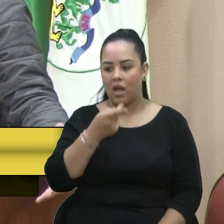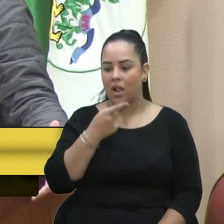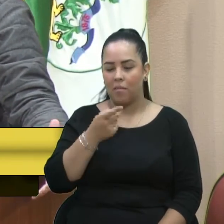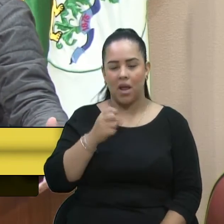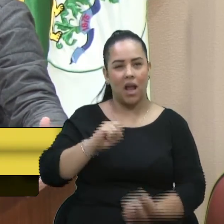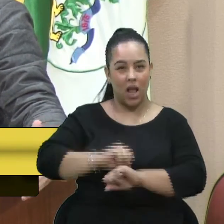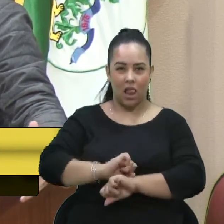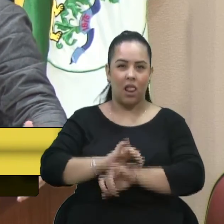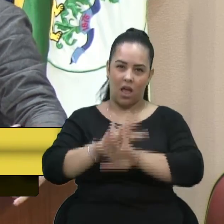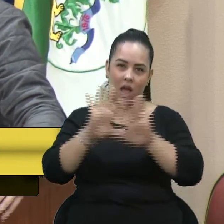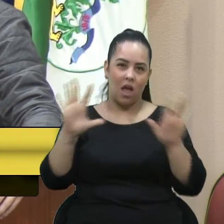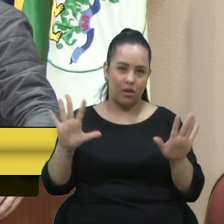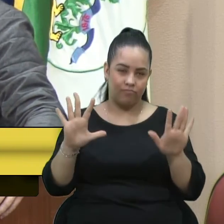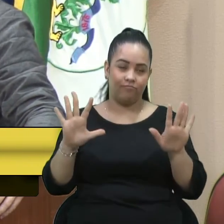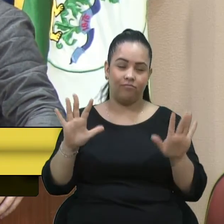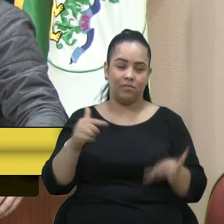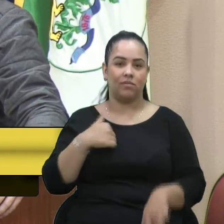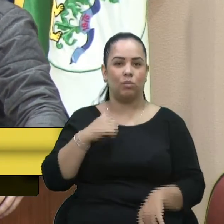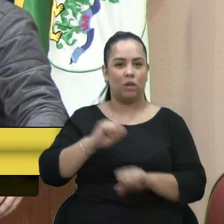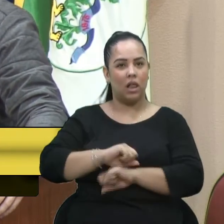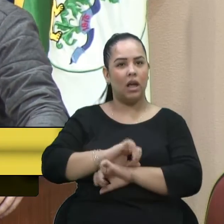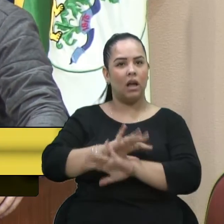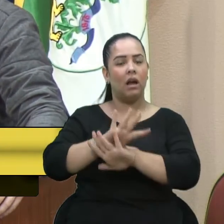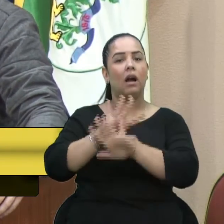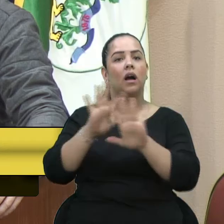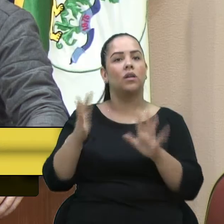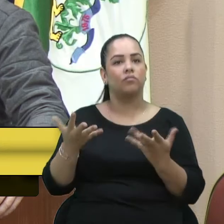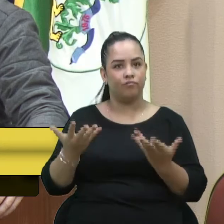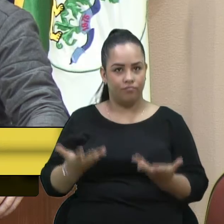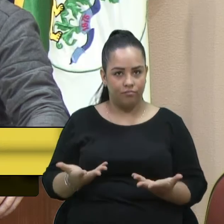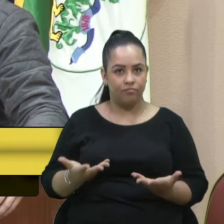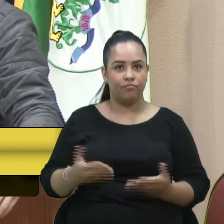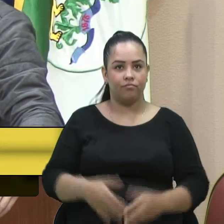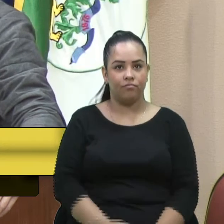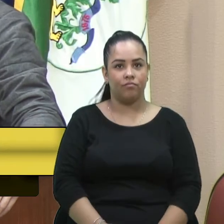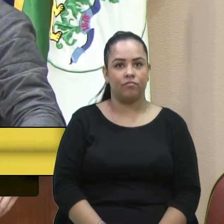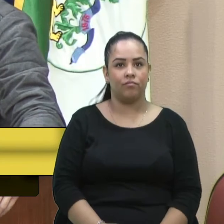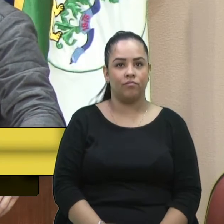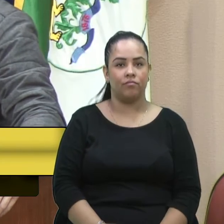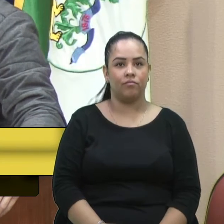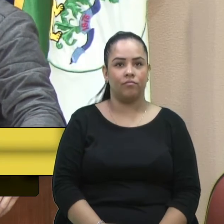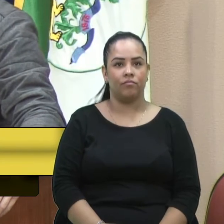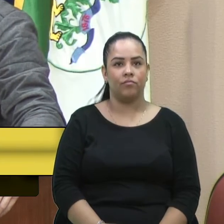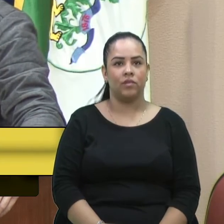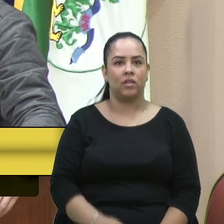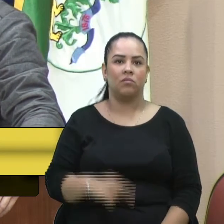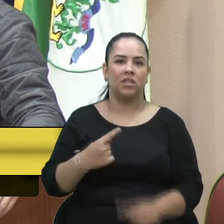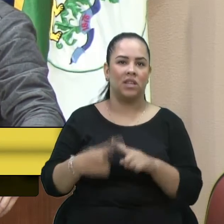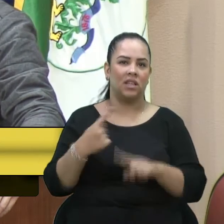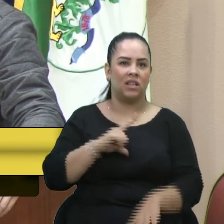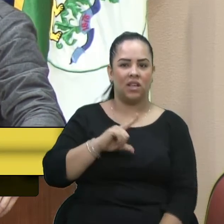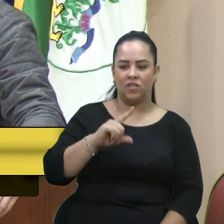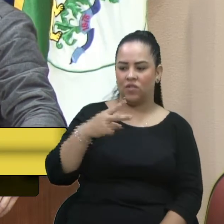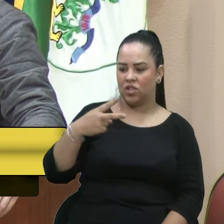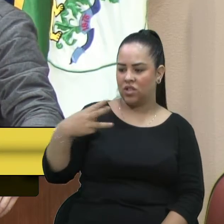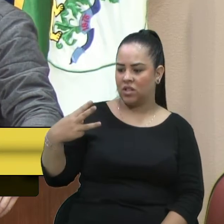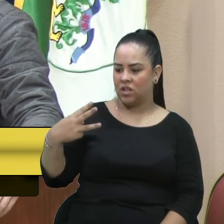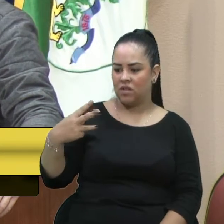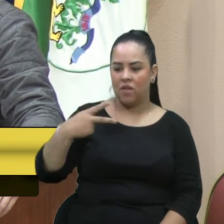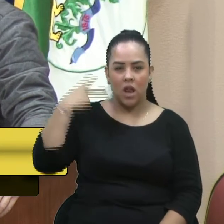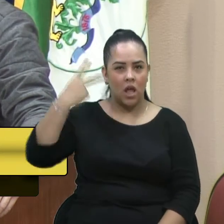claro ainda do que já está claro, que os nossos 23 vereadores aqui da Câmara